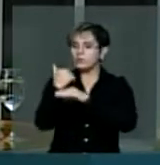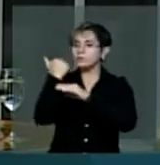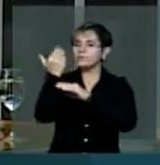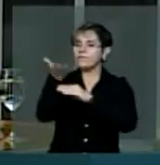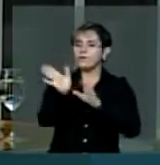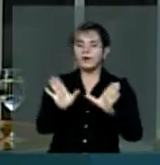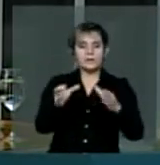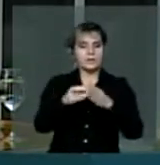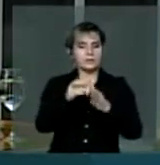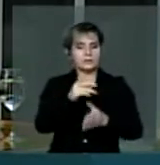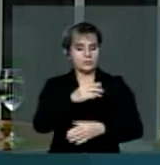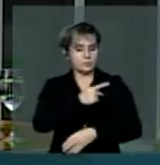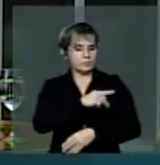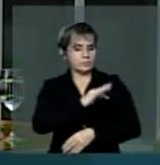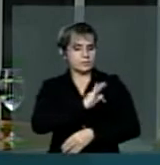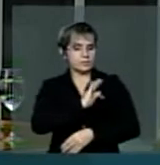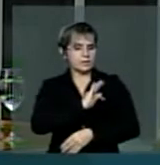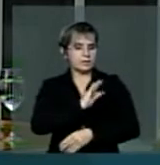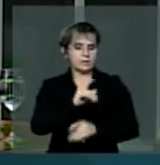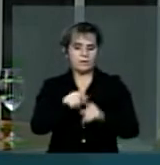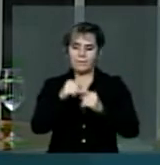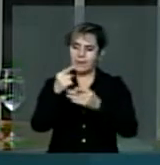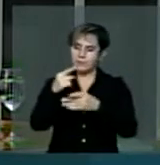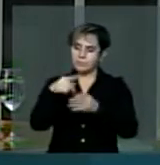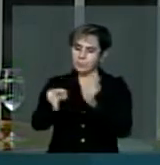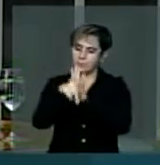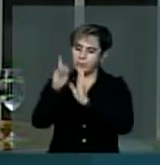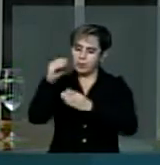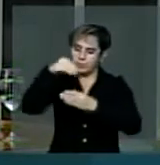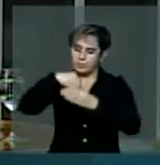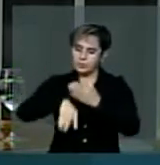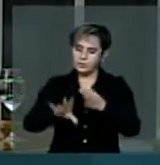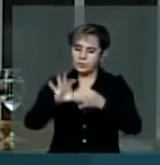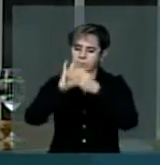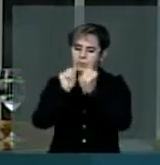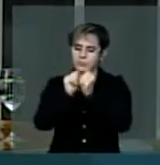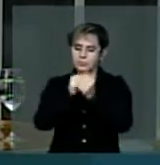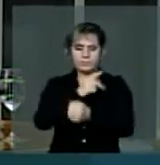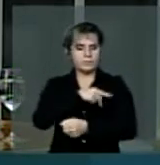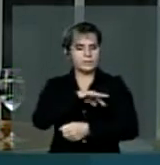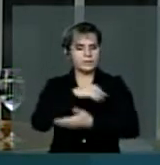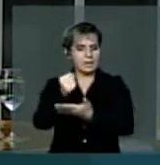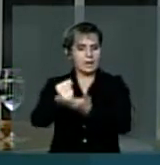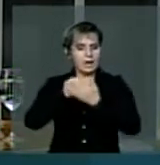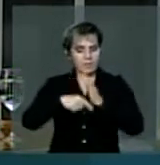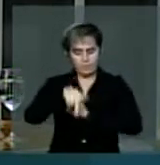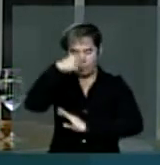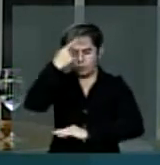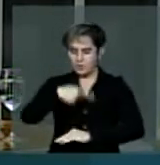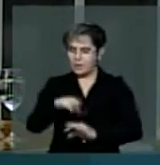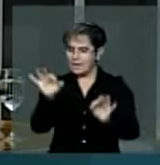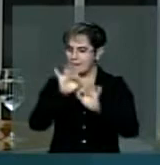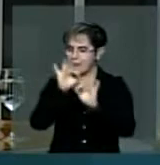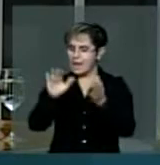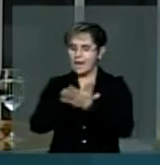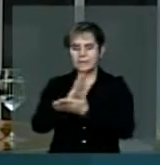Nenhuma manifestação de solidariedade a este parlamentar que é vítima